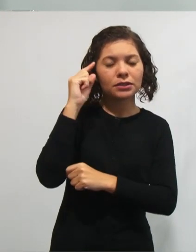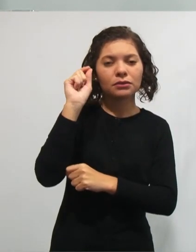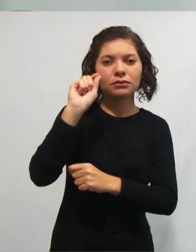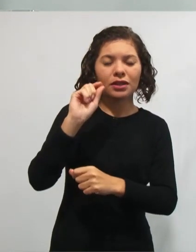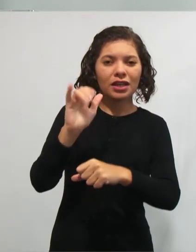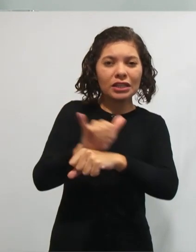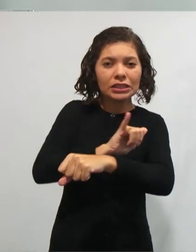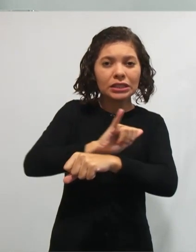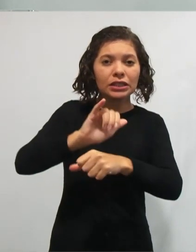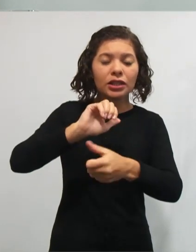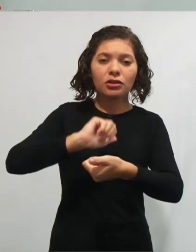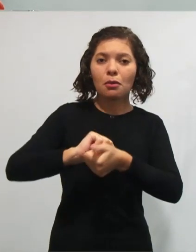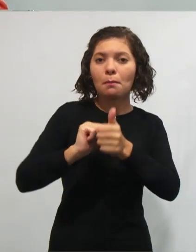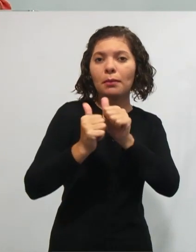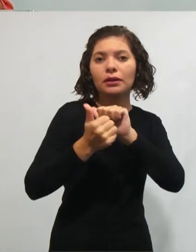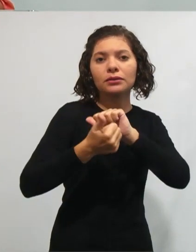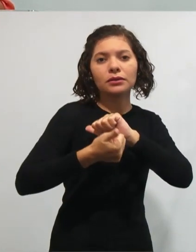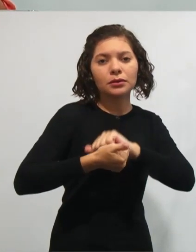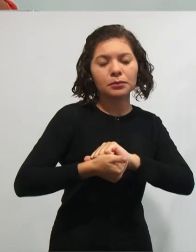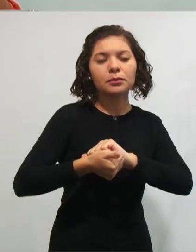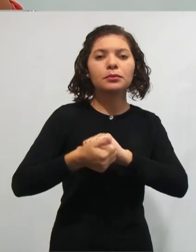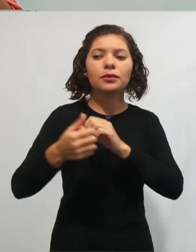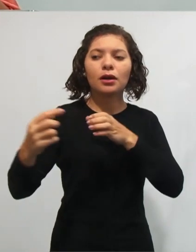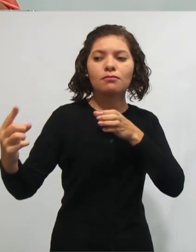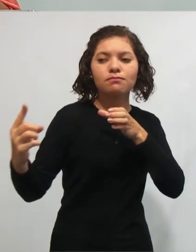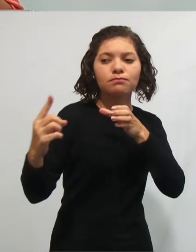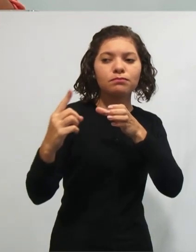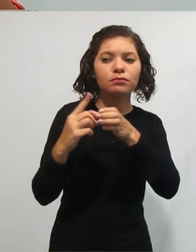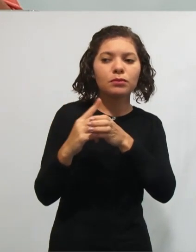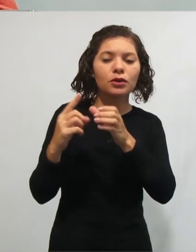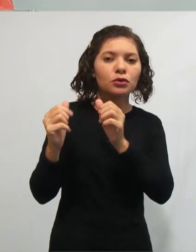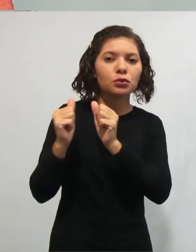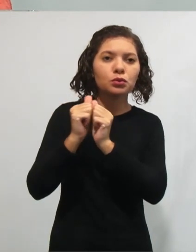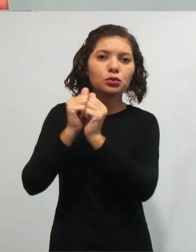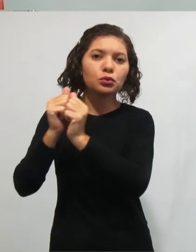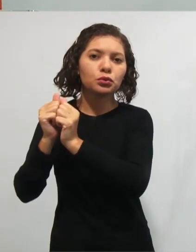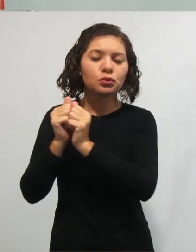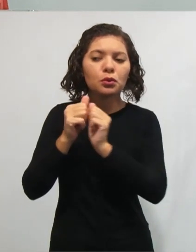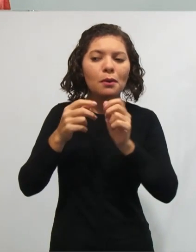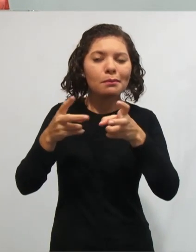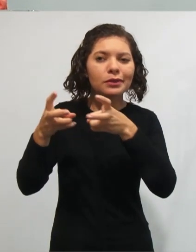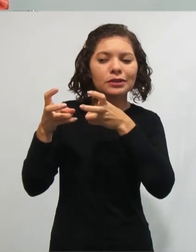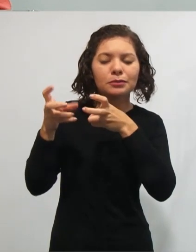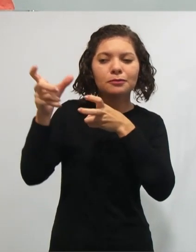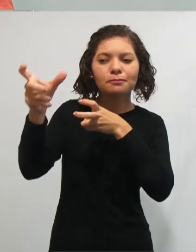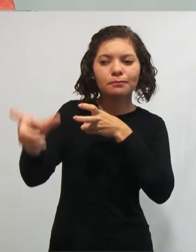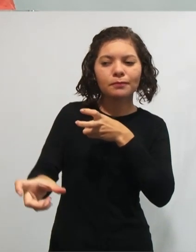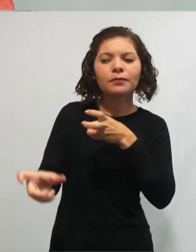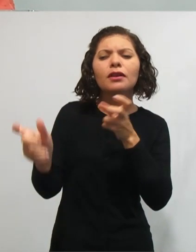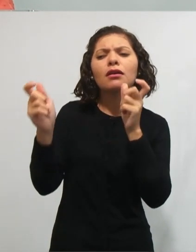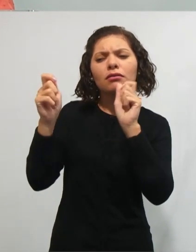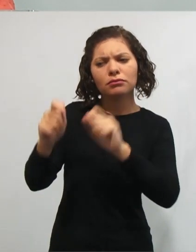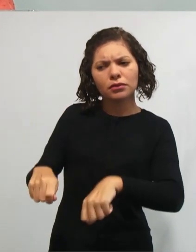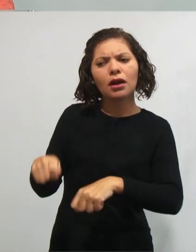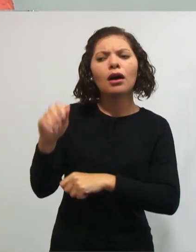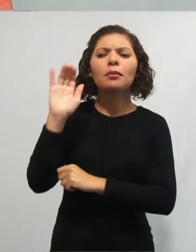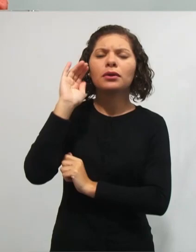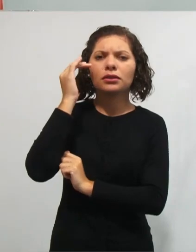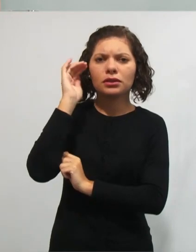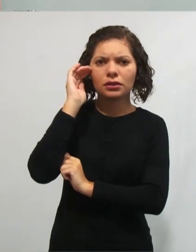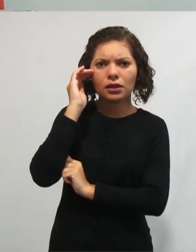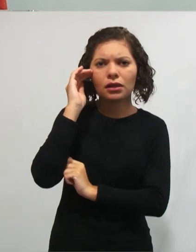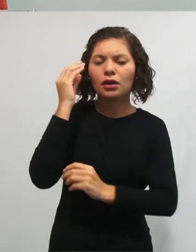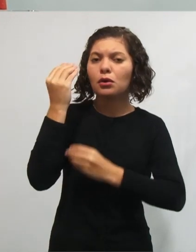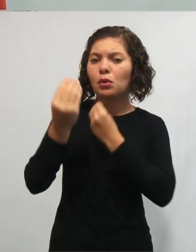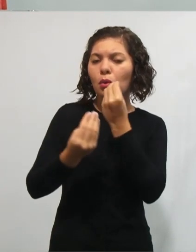de acompanhamento, de investigação e de rastreio, você perceba que ele vai solucionar essa problemática